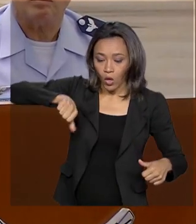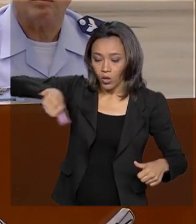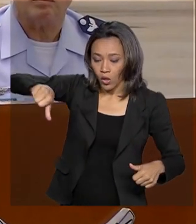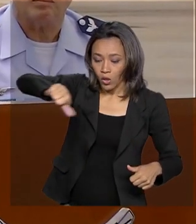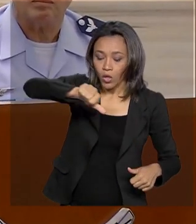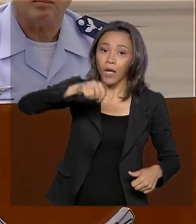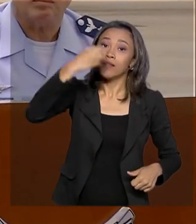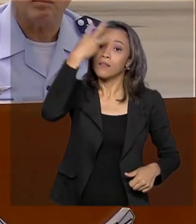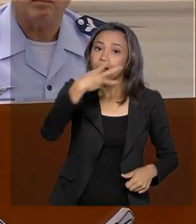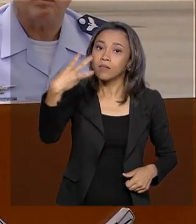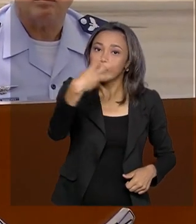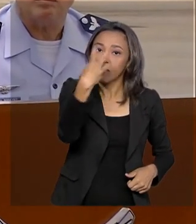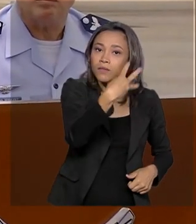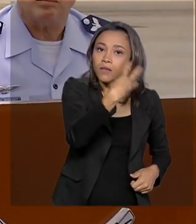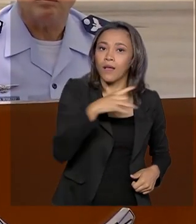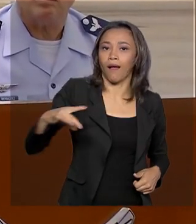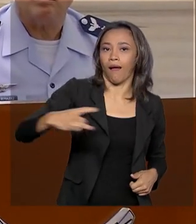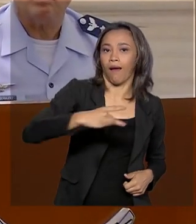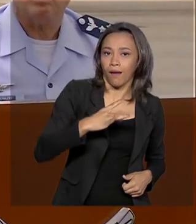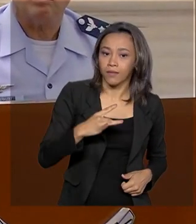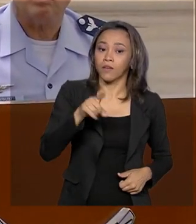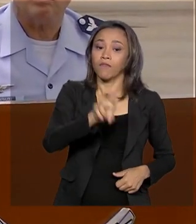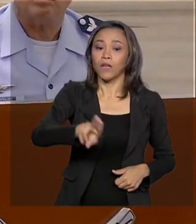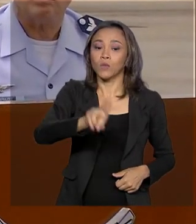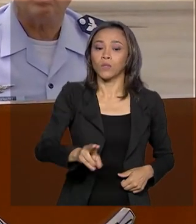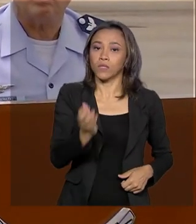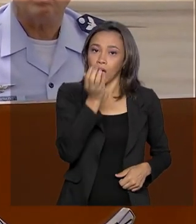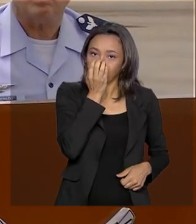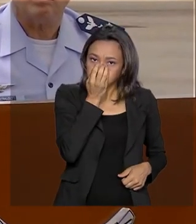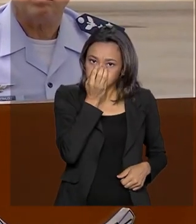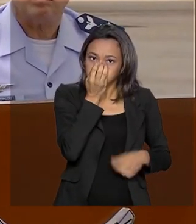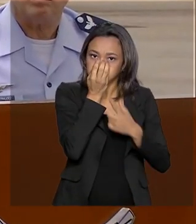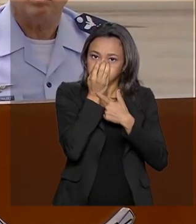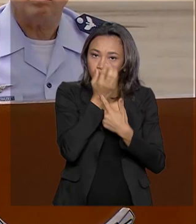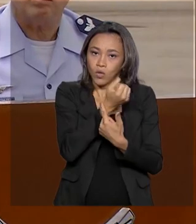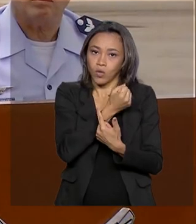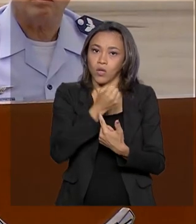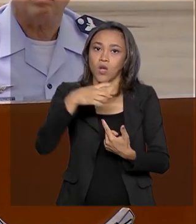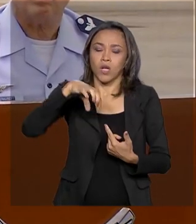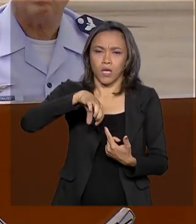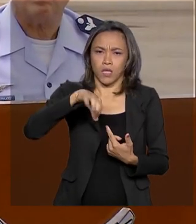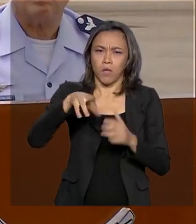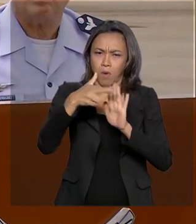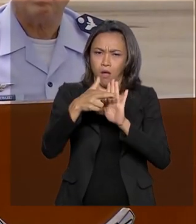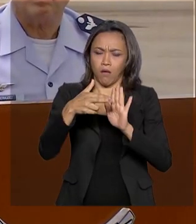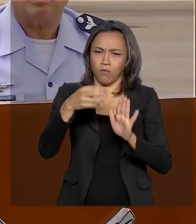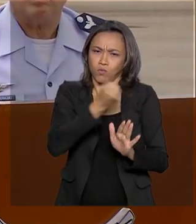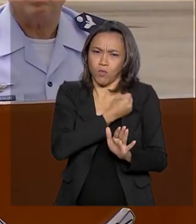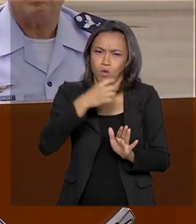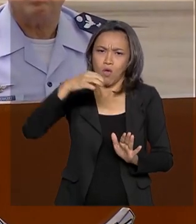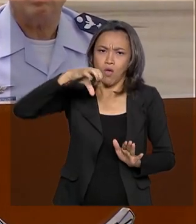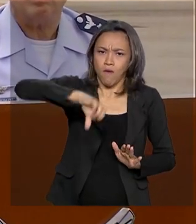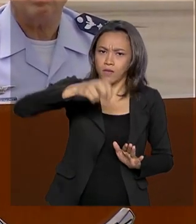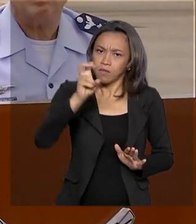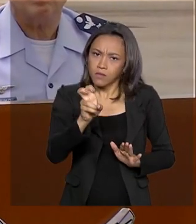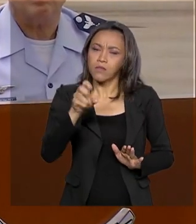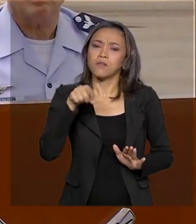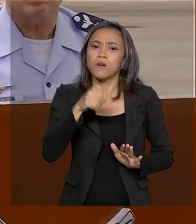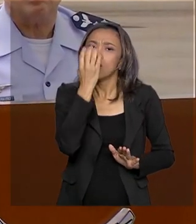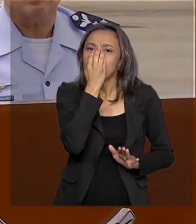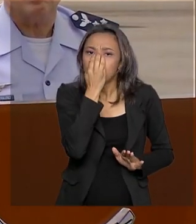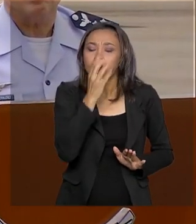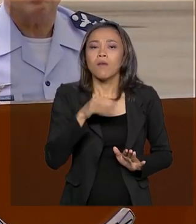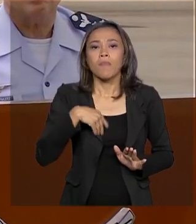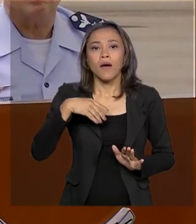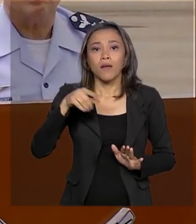utilizando esse equipamento, essa máscara que é o padrão 95, que é então de uma atividade hospitalar mais efetiva para que possam ter